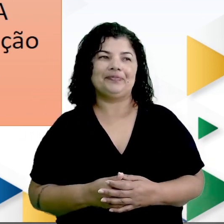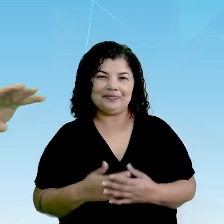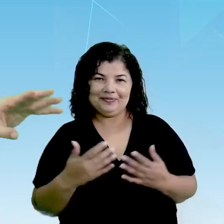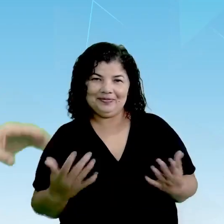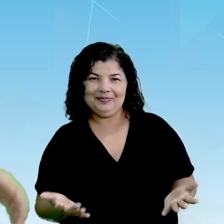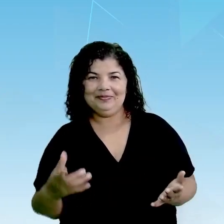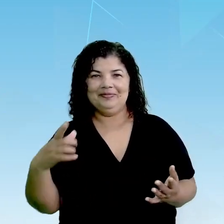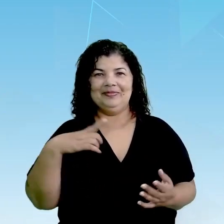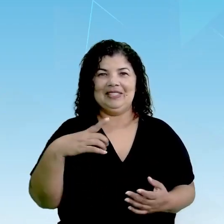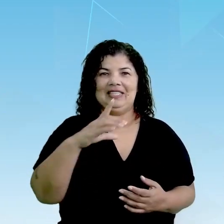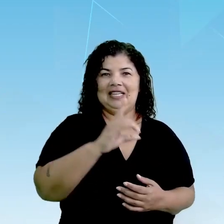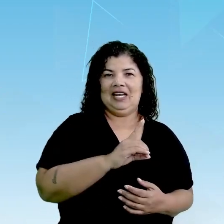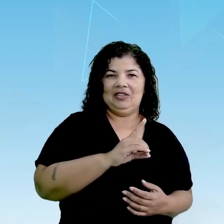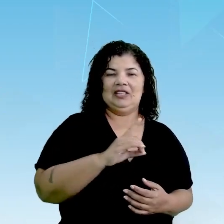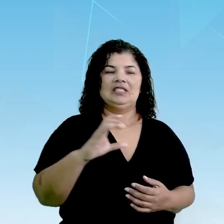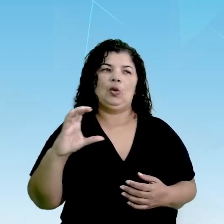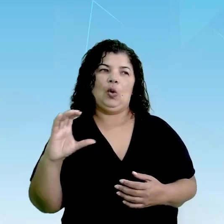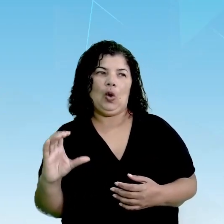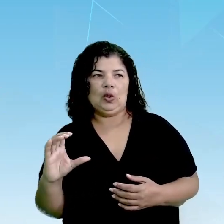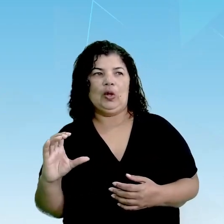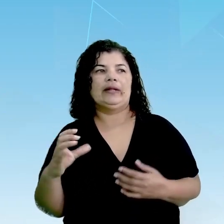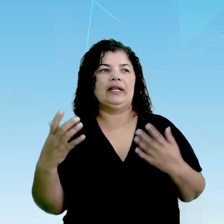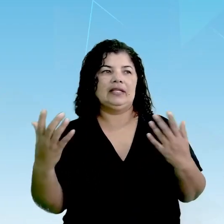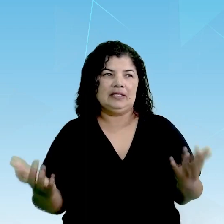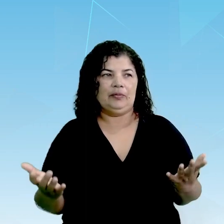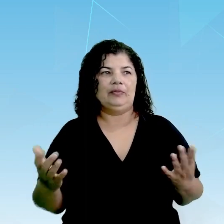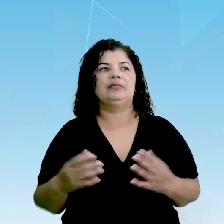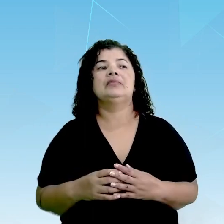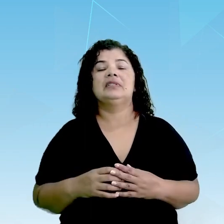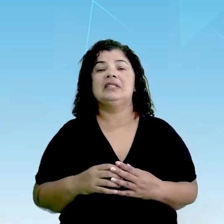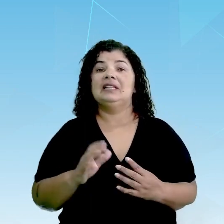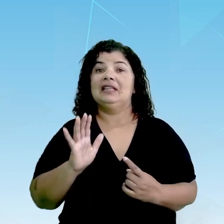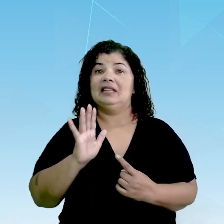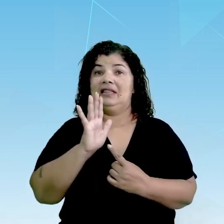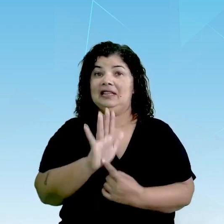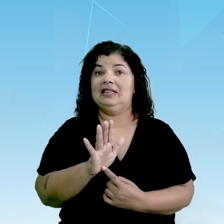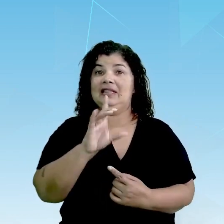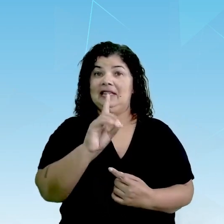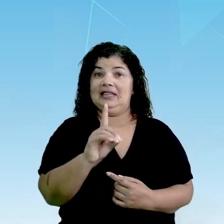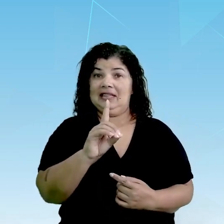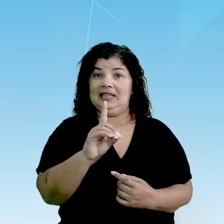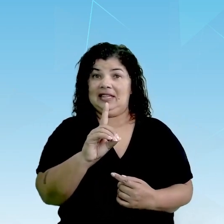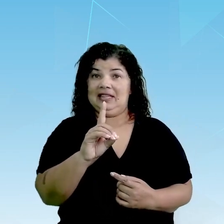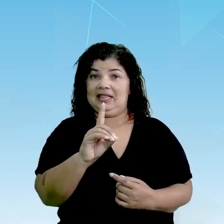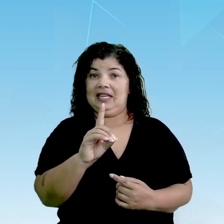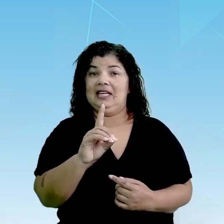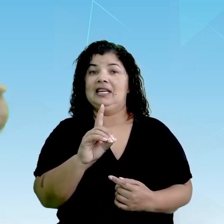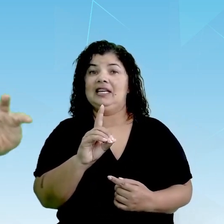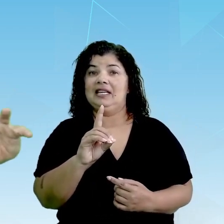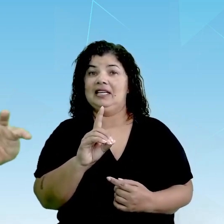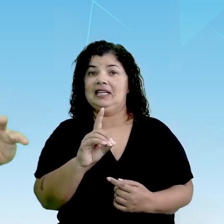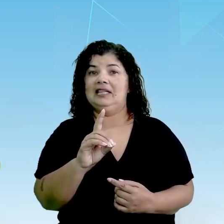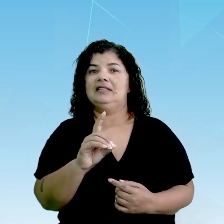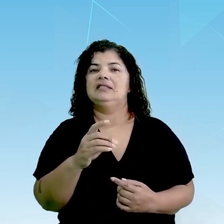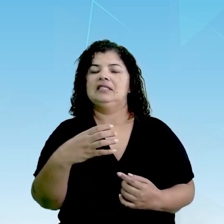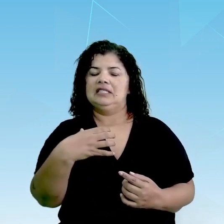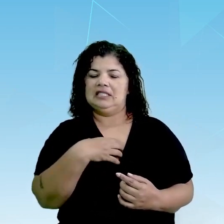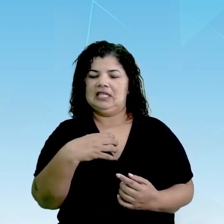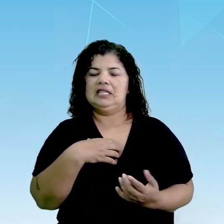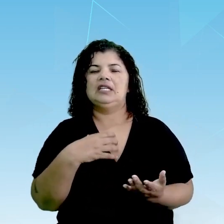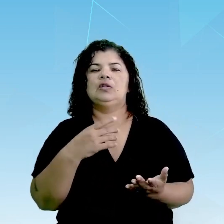nós temos denotação e conotação. Denotação é D, D de dicionário, sentido real.